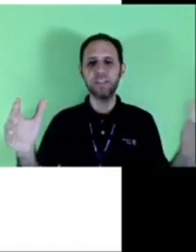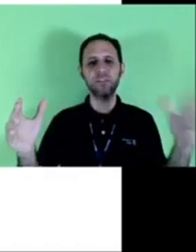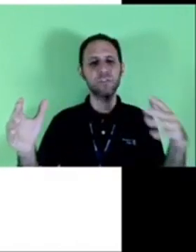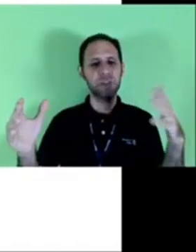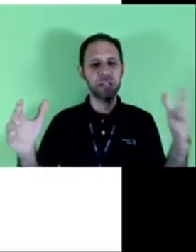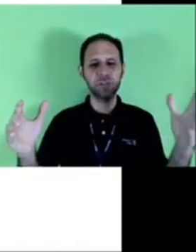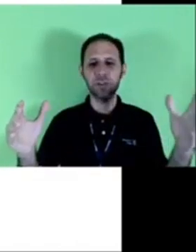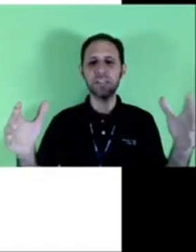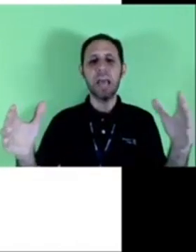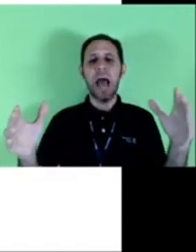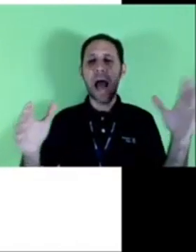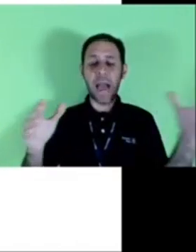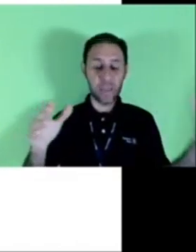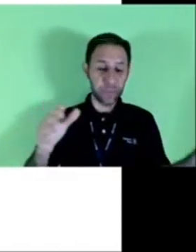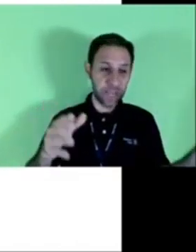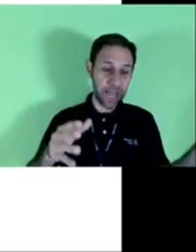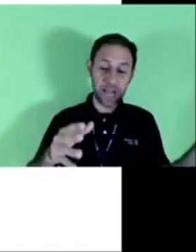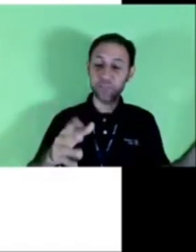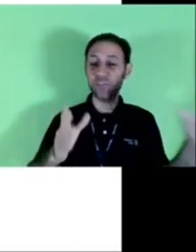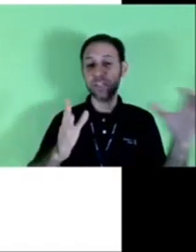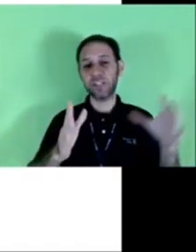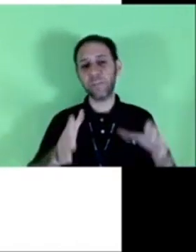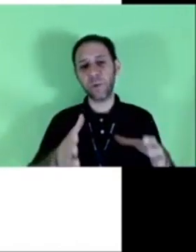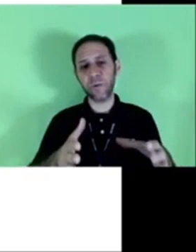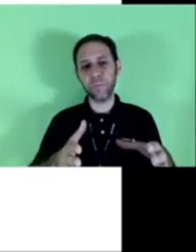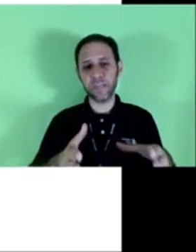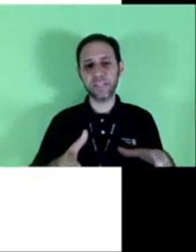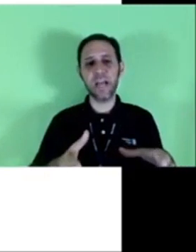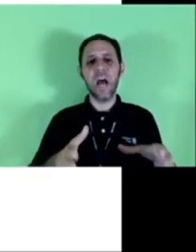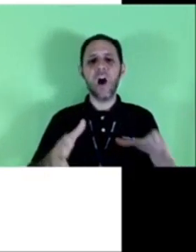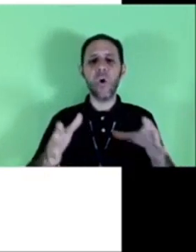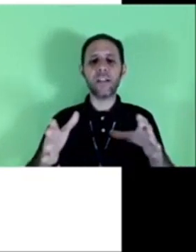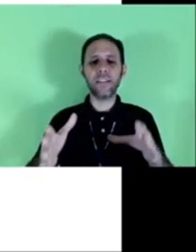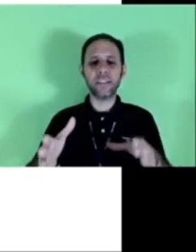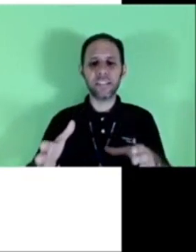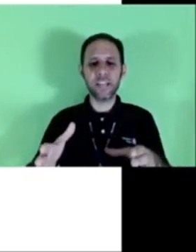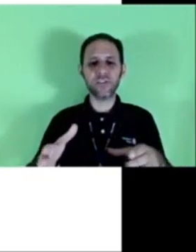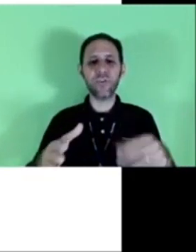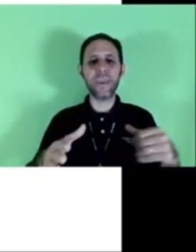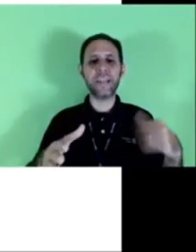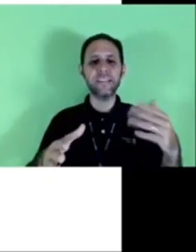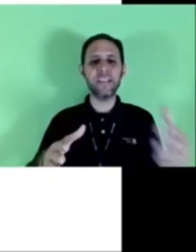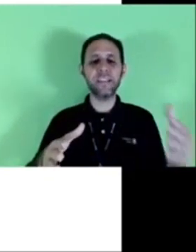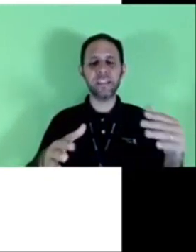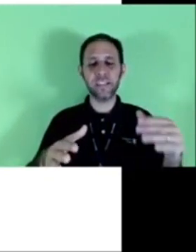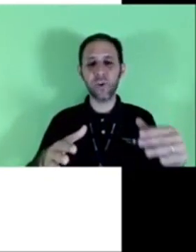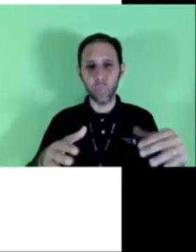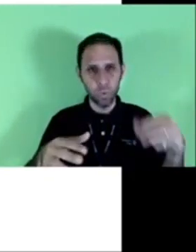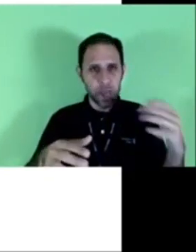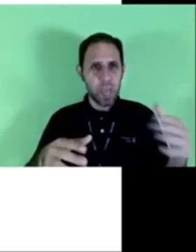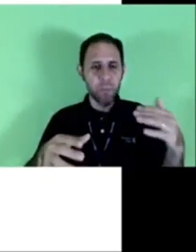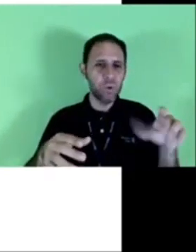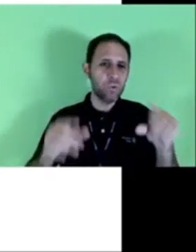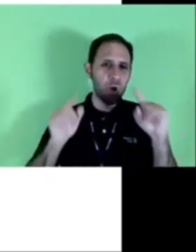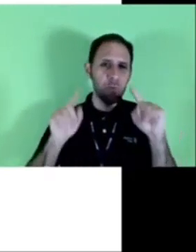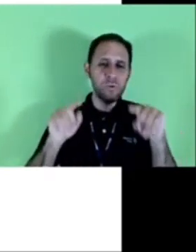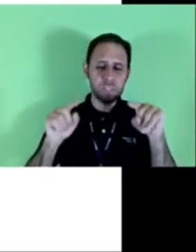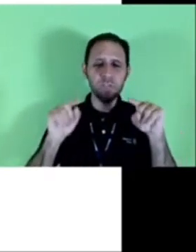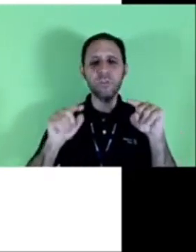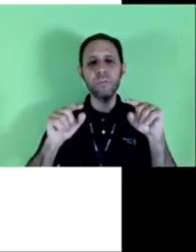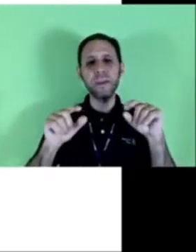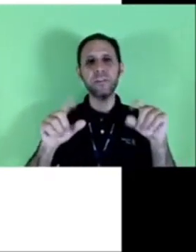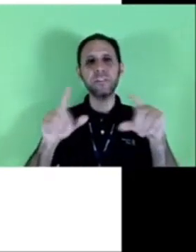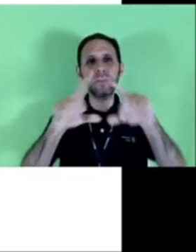convites notificações a empregados ou seja da própria empresa ou a terceiros com quem elas têm interesse em comum é muito